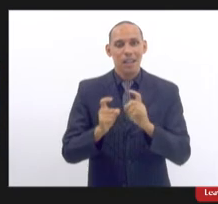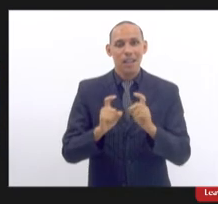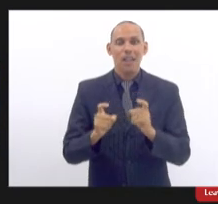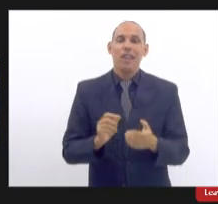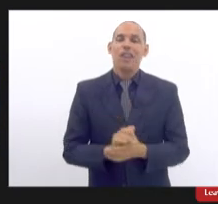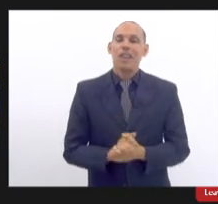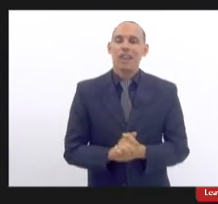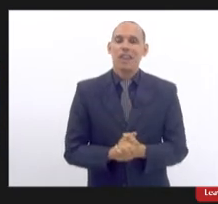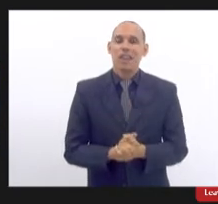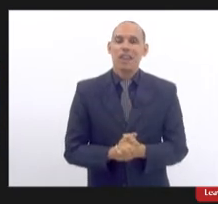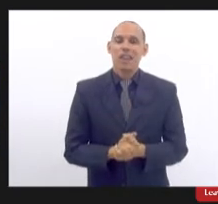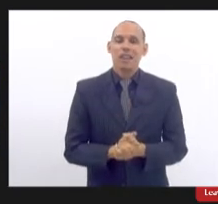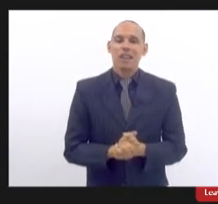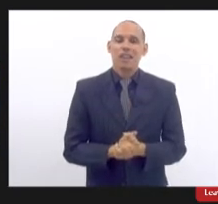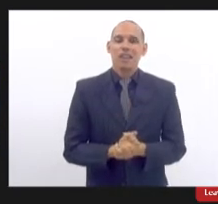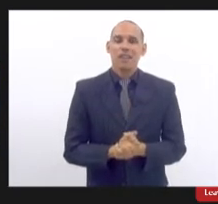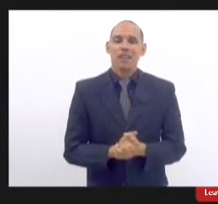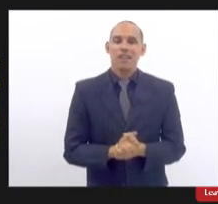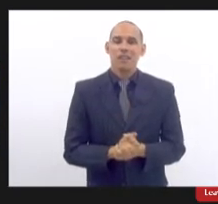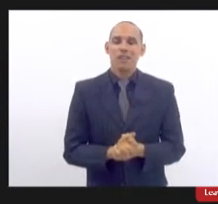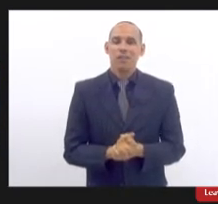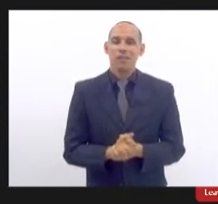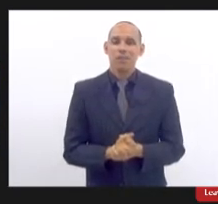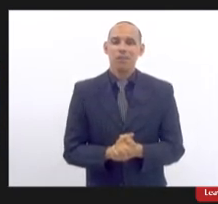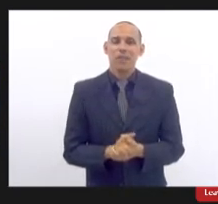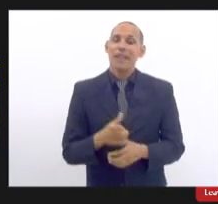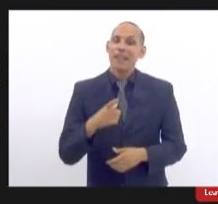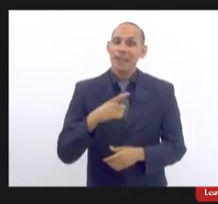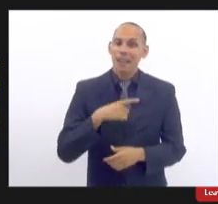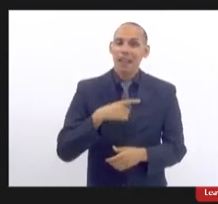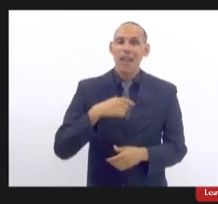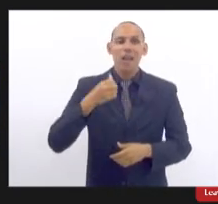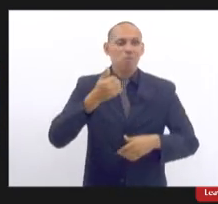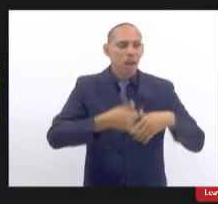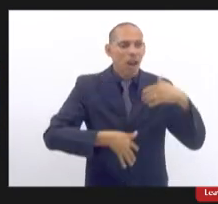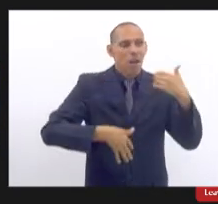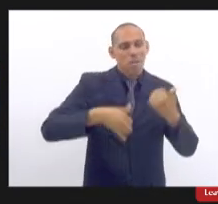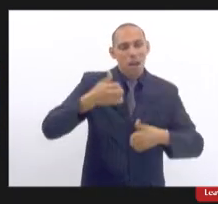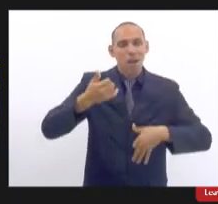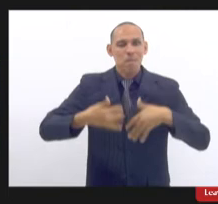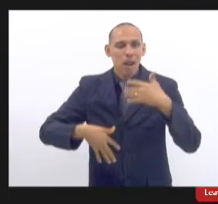porque existem muitas falas que precisam ser